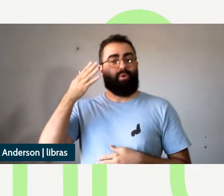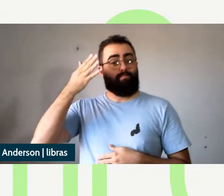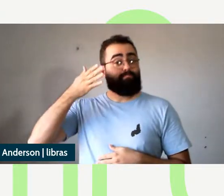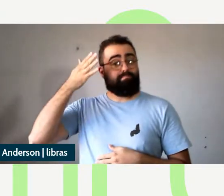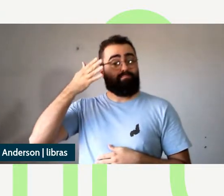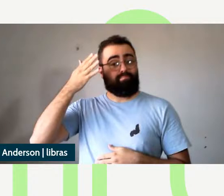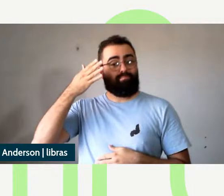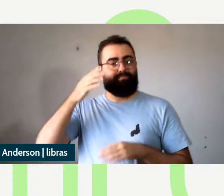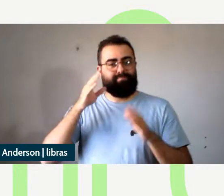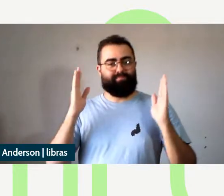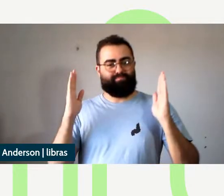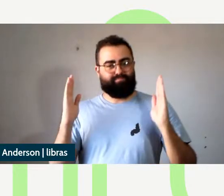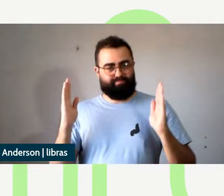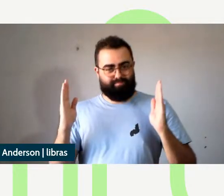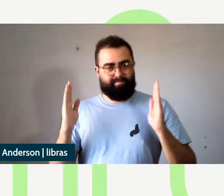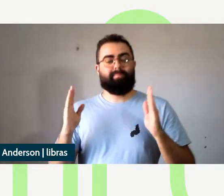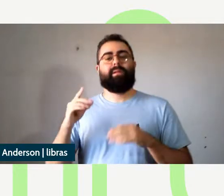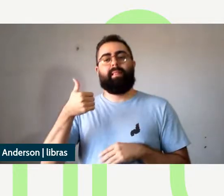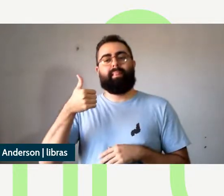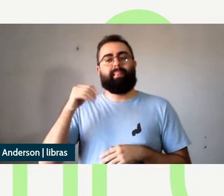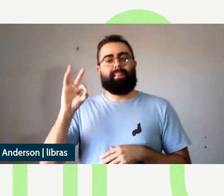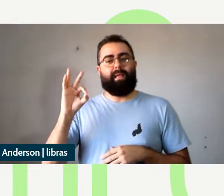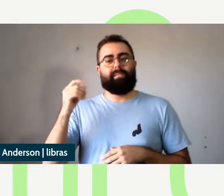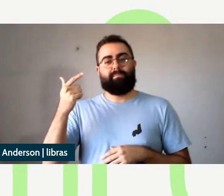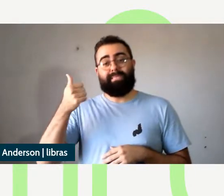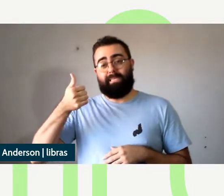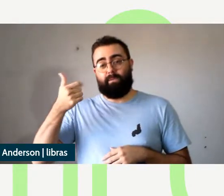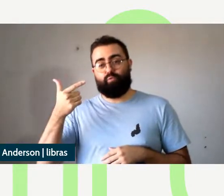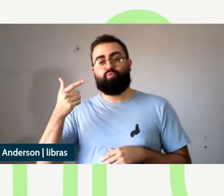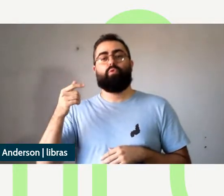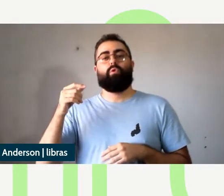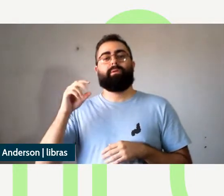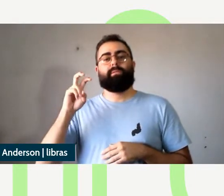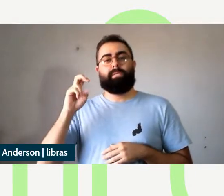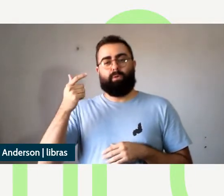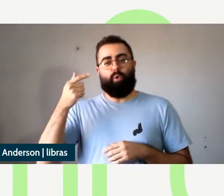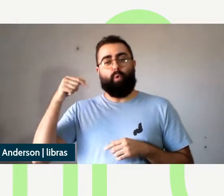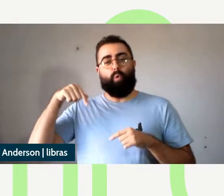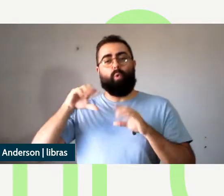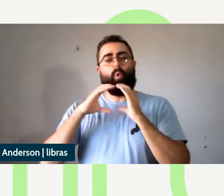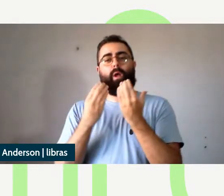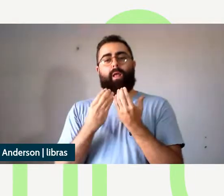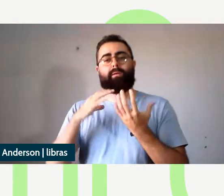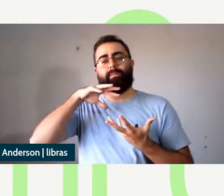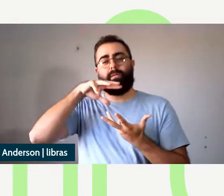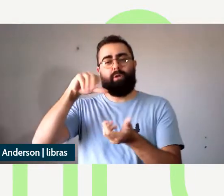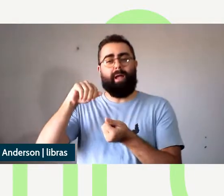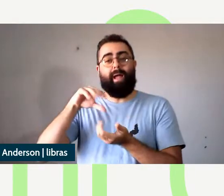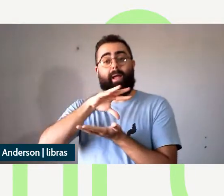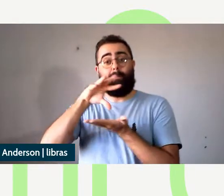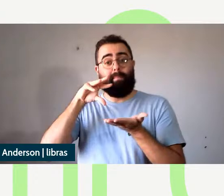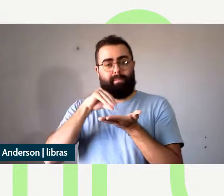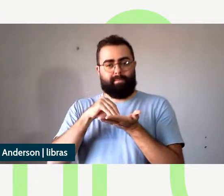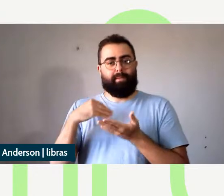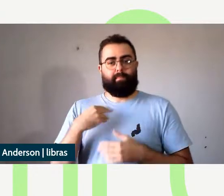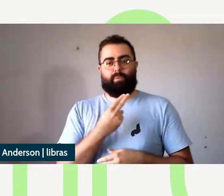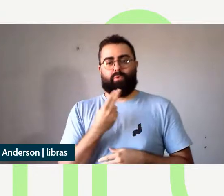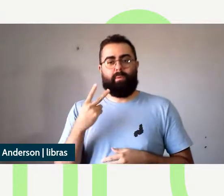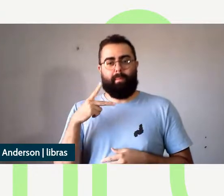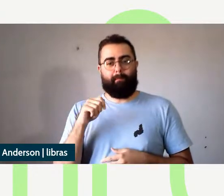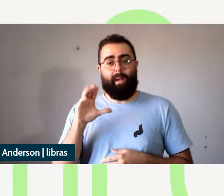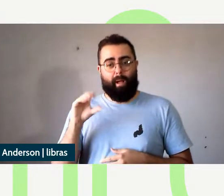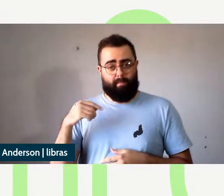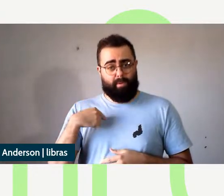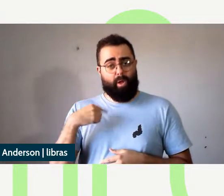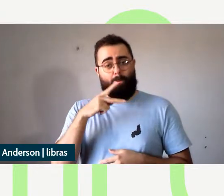12º Congresso Internacional da Abralim. Meu nome é Pablo Ribeiro, eu sou professor da Universidade Federal do Rio Grande do